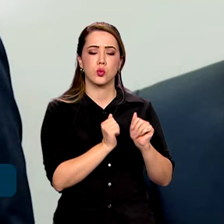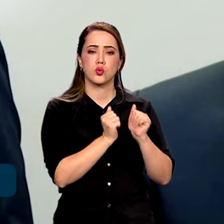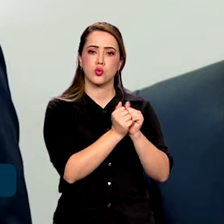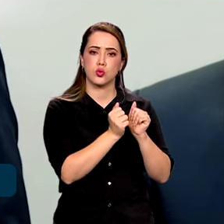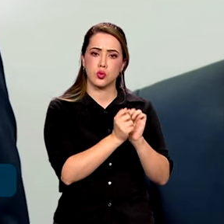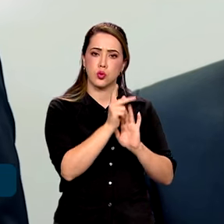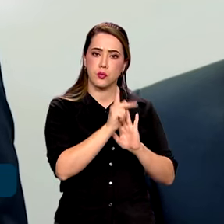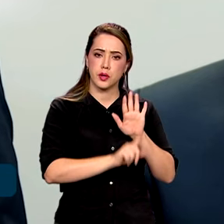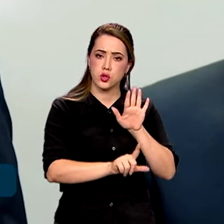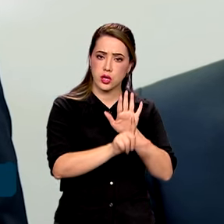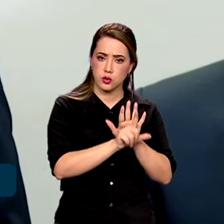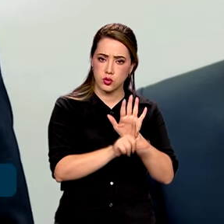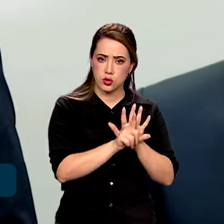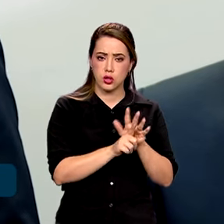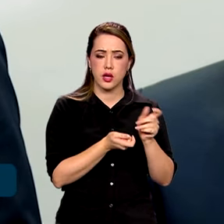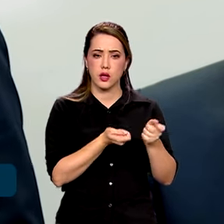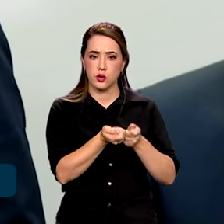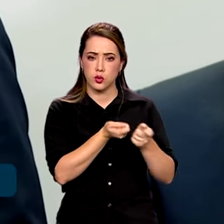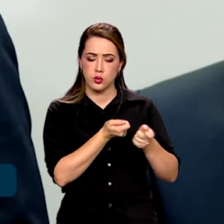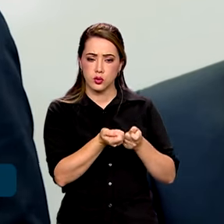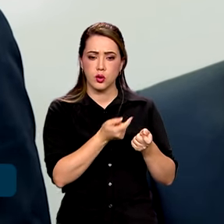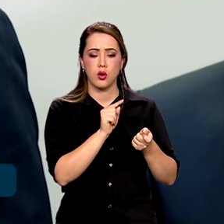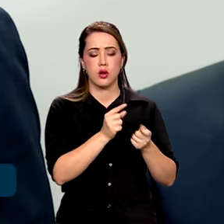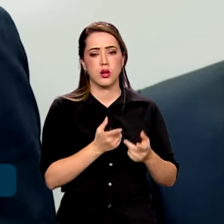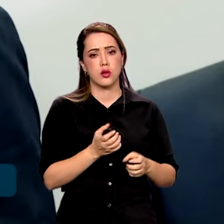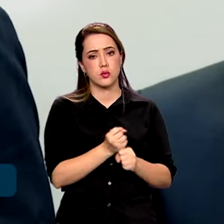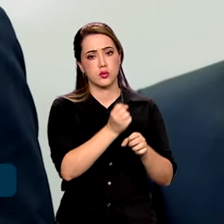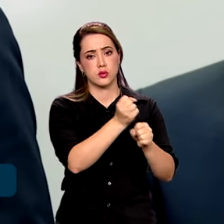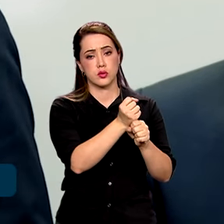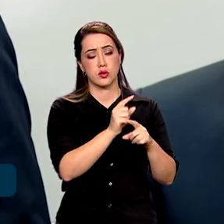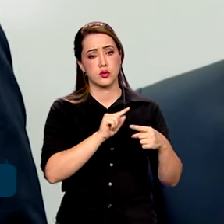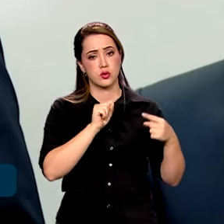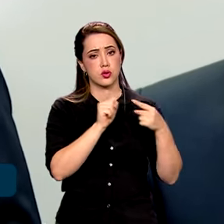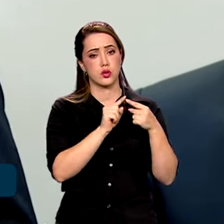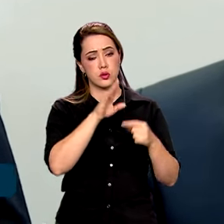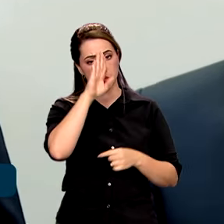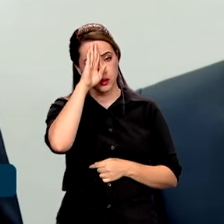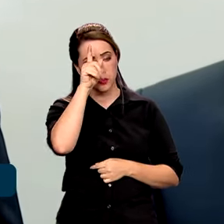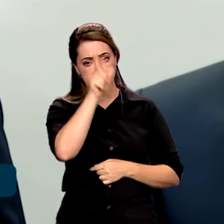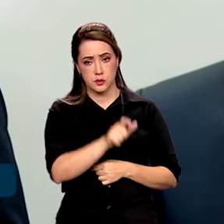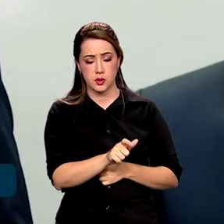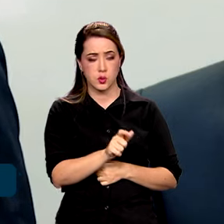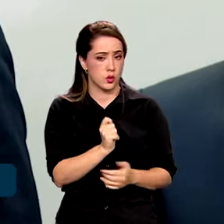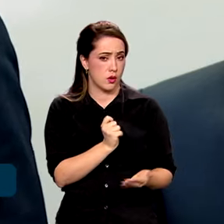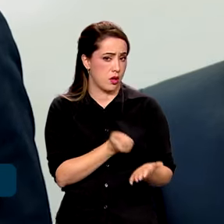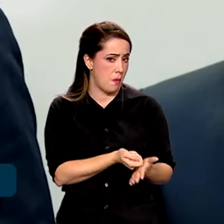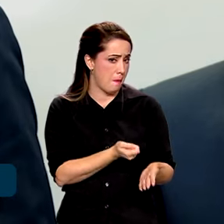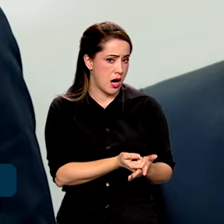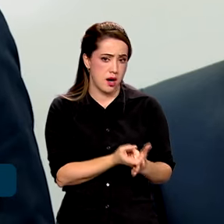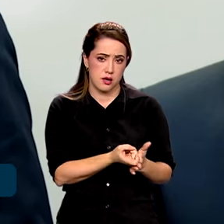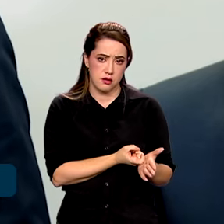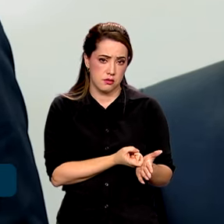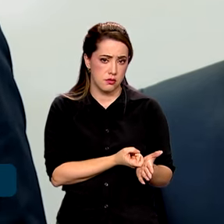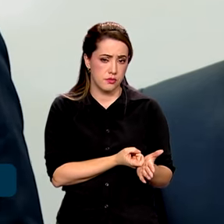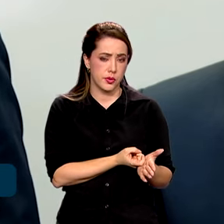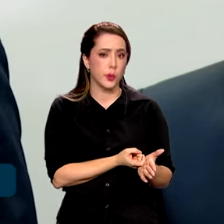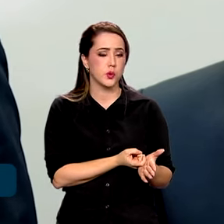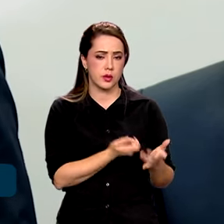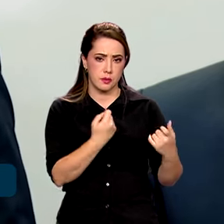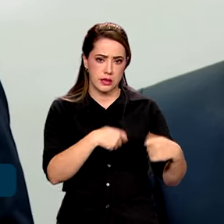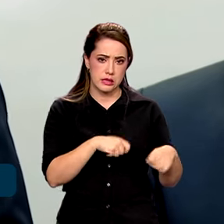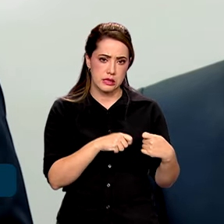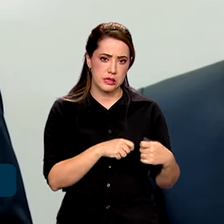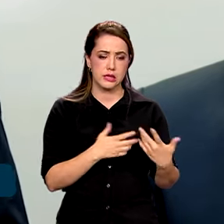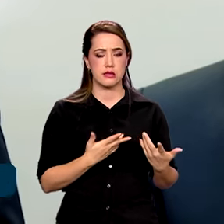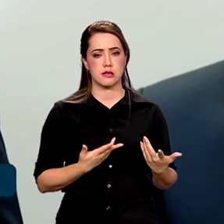contas públicas. Sobretudo do ponto de vista daqueles que não pagam os tributos devidos ou